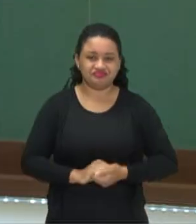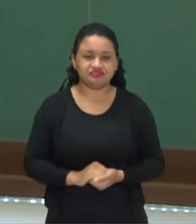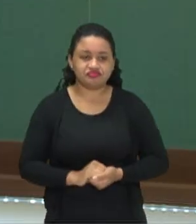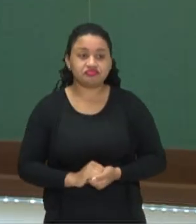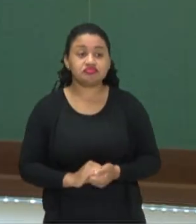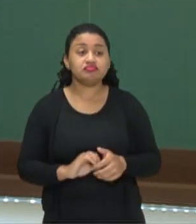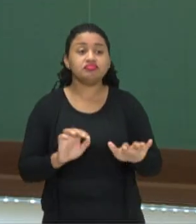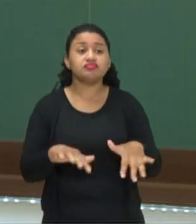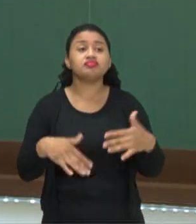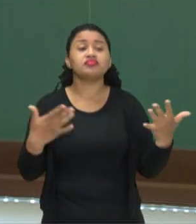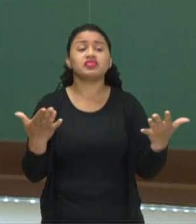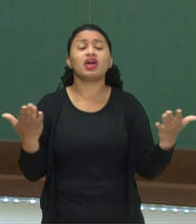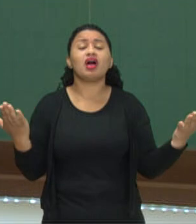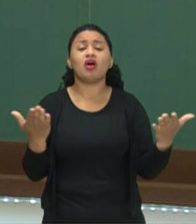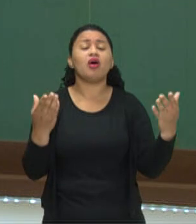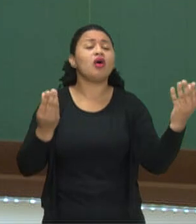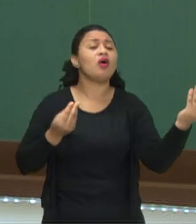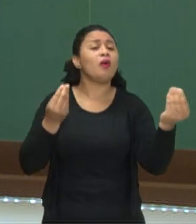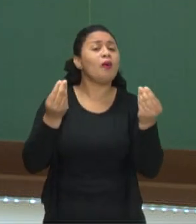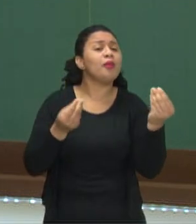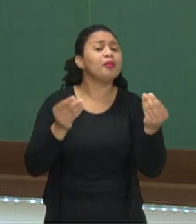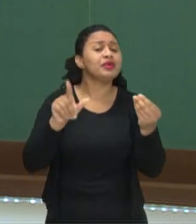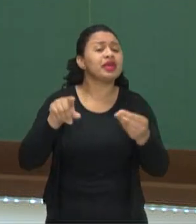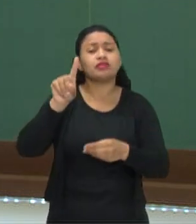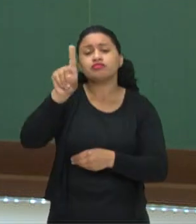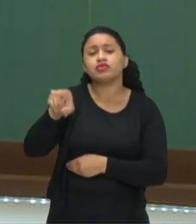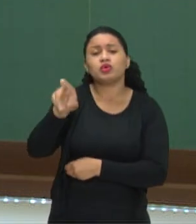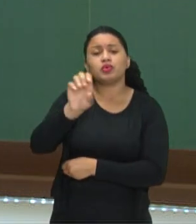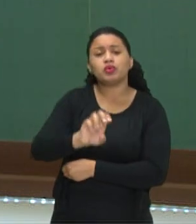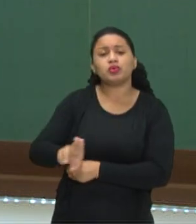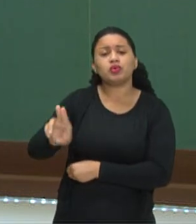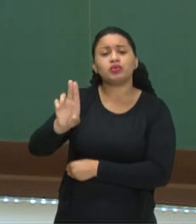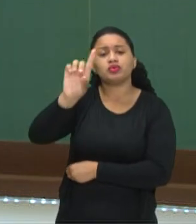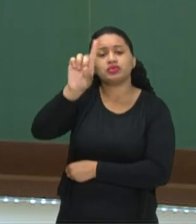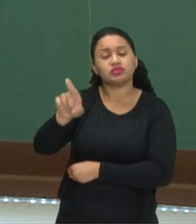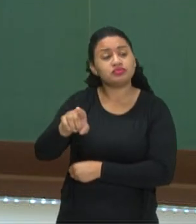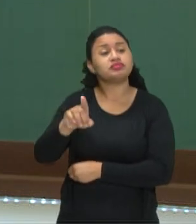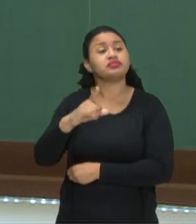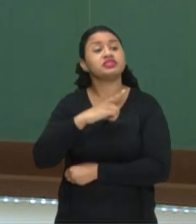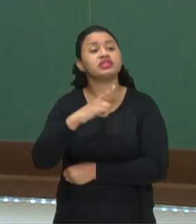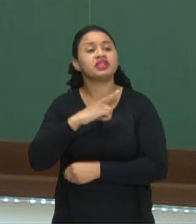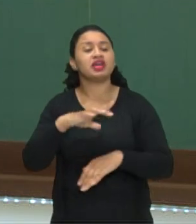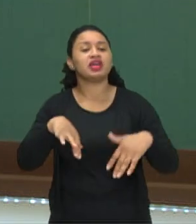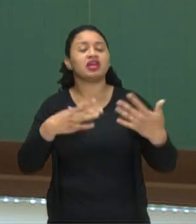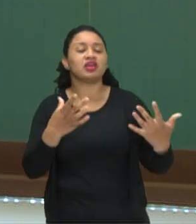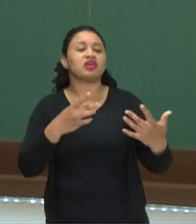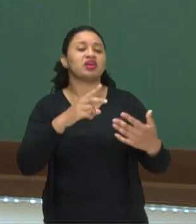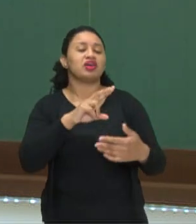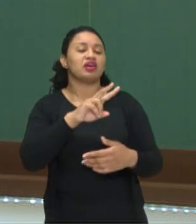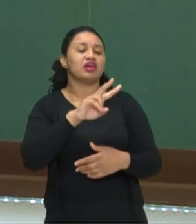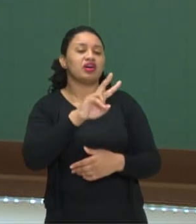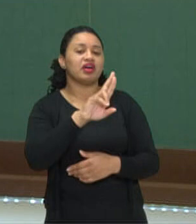Então, o caso genitivo. Apareceu ali quando a gente falou do have,